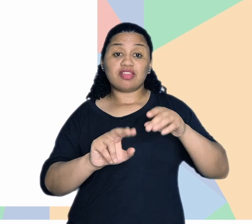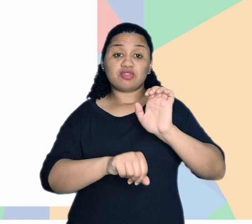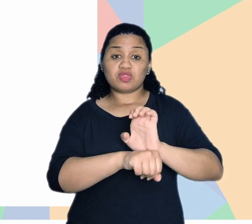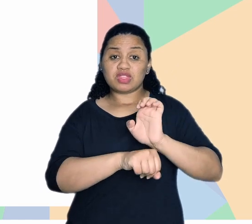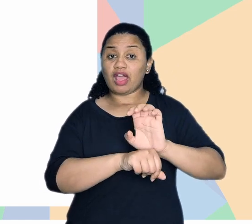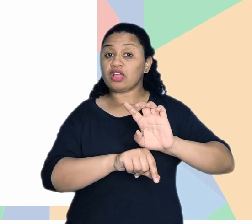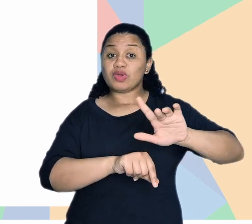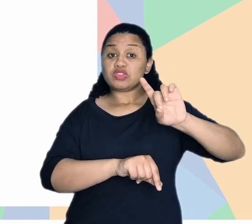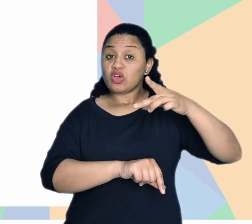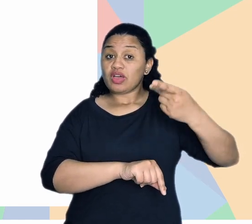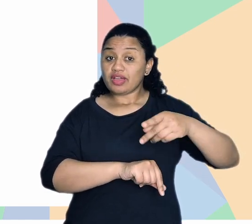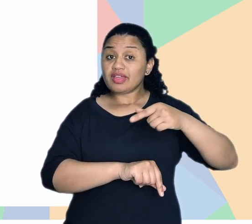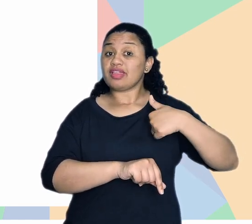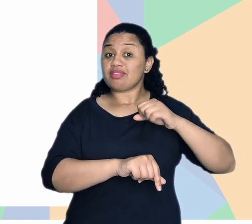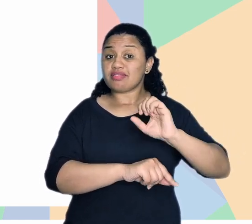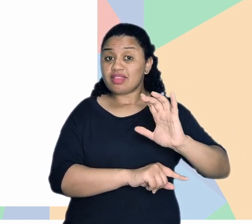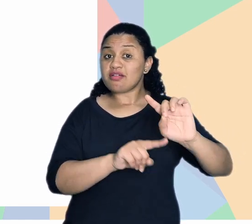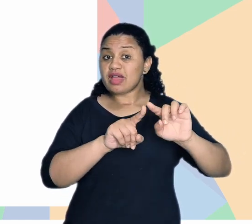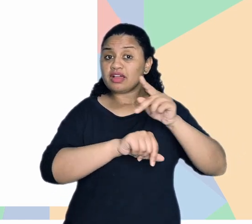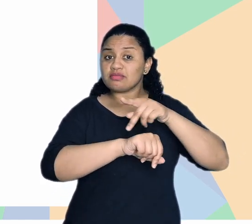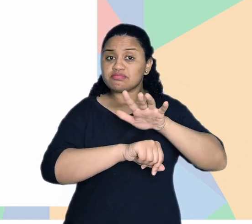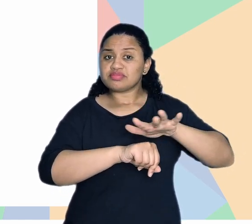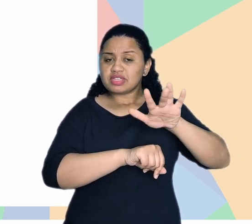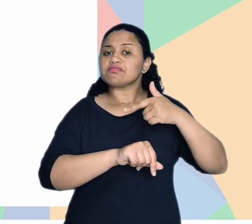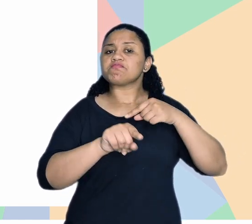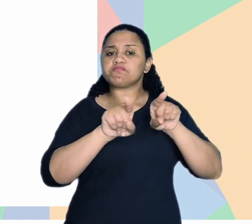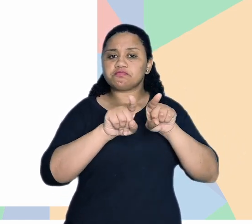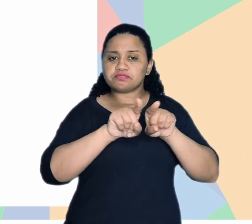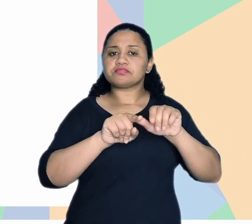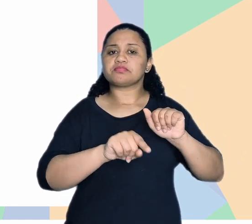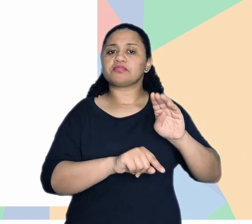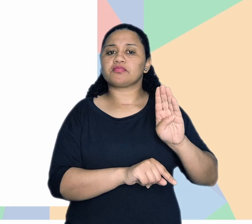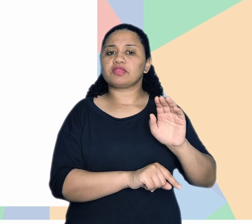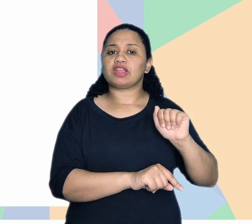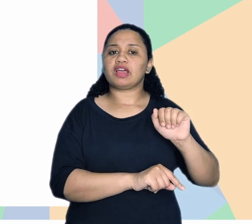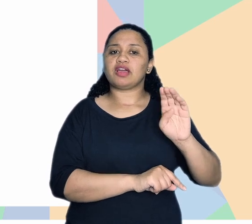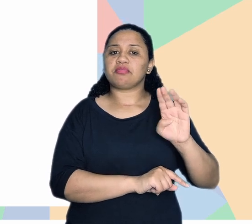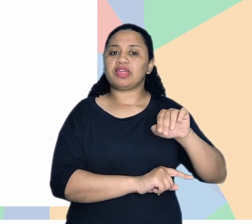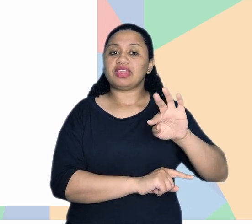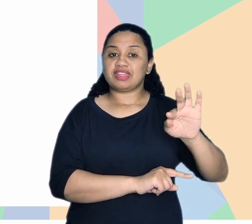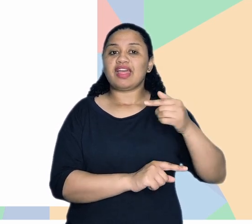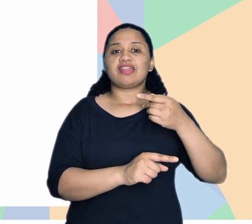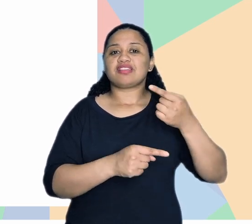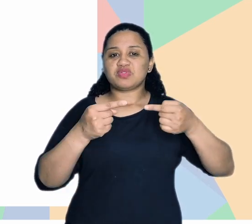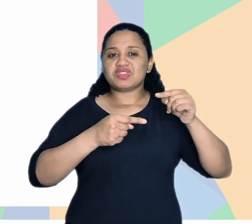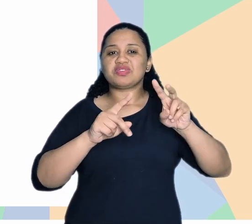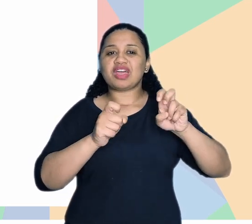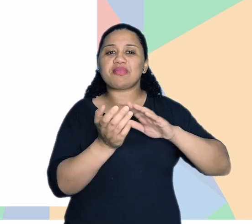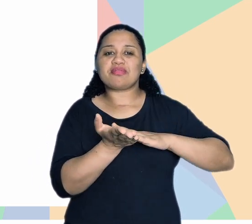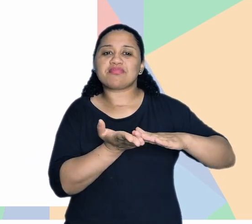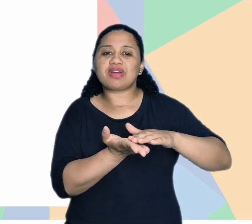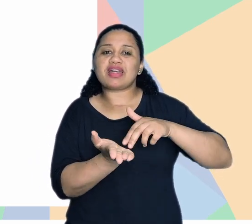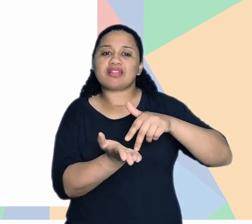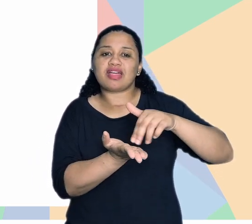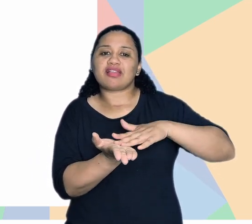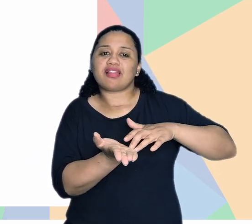Estado. E não só no Estado, né? No país aí, por que não? Participando da BNT, lá com a discussão do Piso Tati. Que não deu pra gente falar aqui, mas a